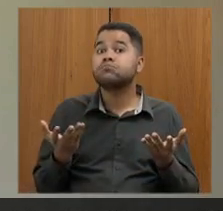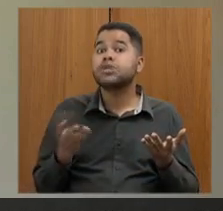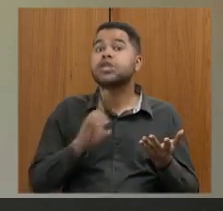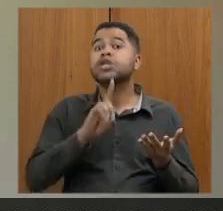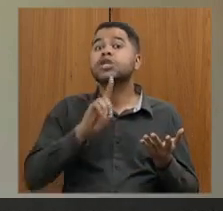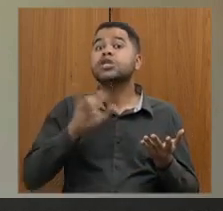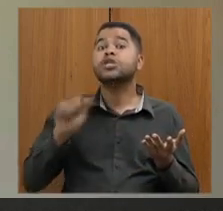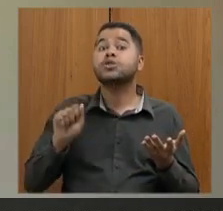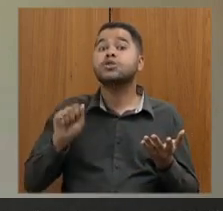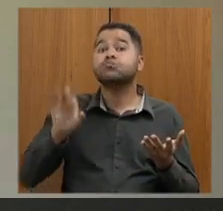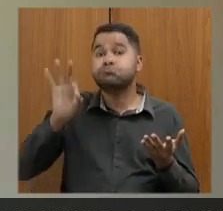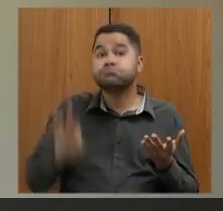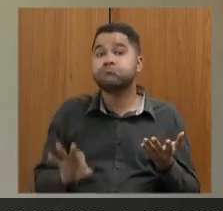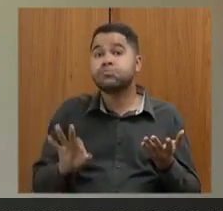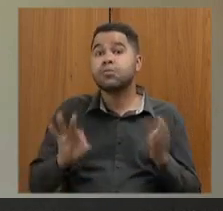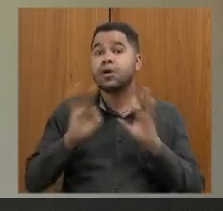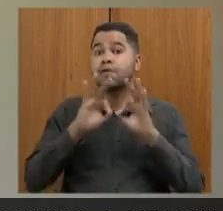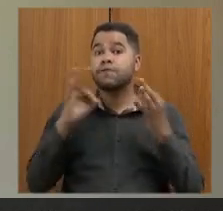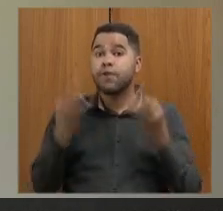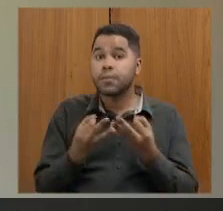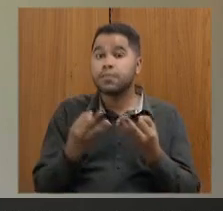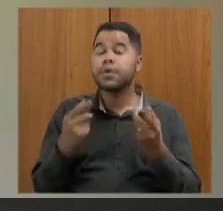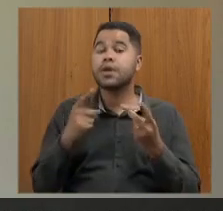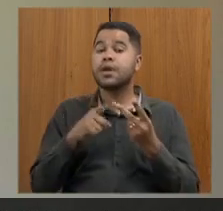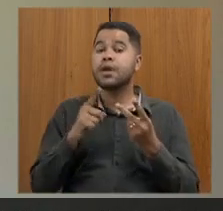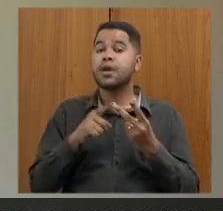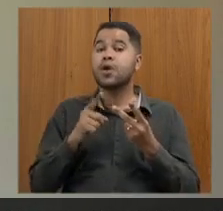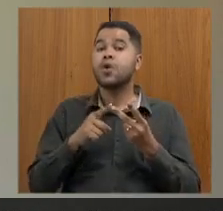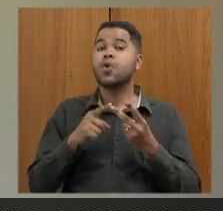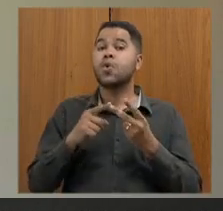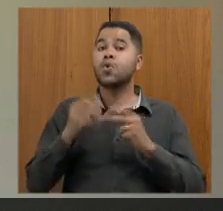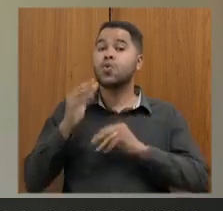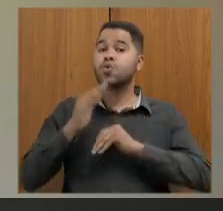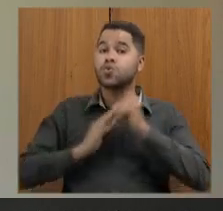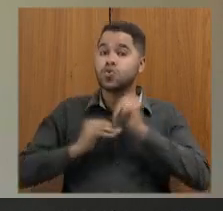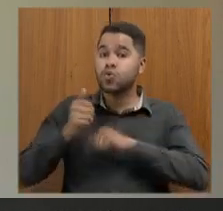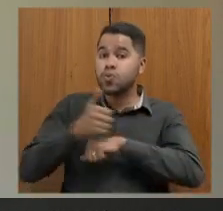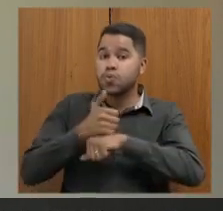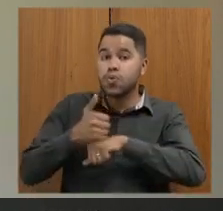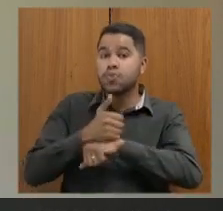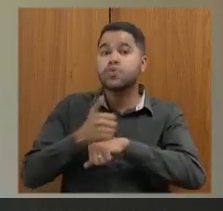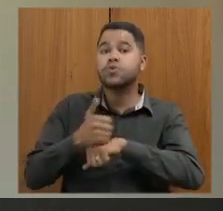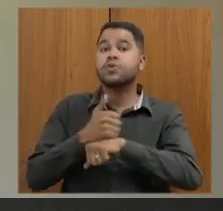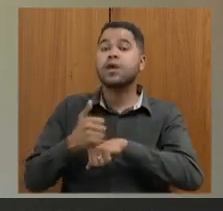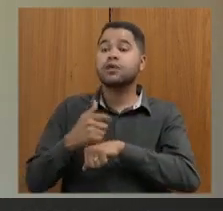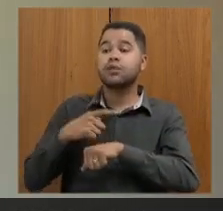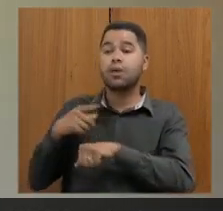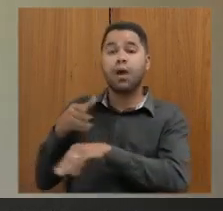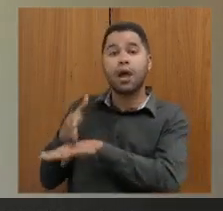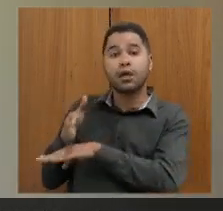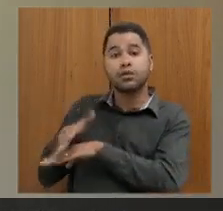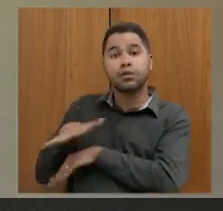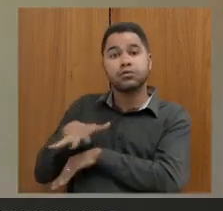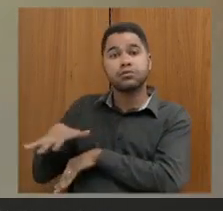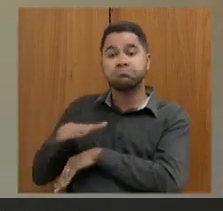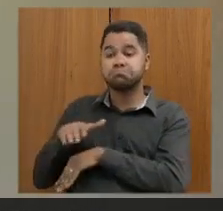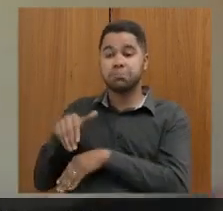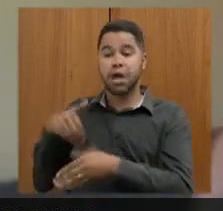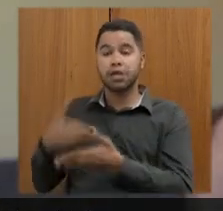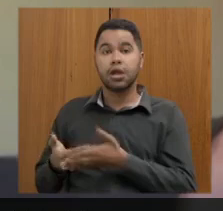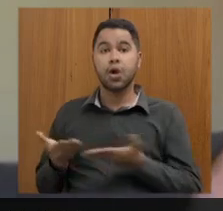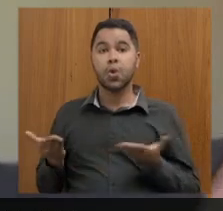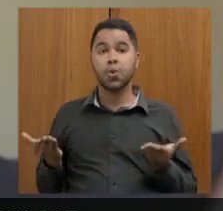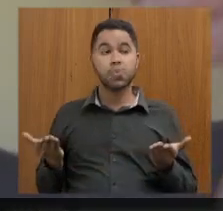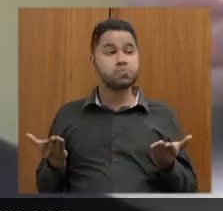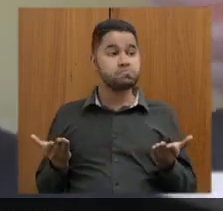as famílias e os profissionais da educação terão acesso a esses profissionais que até o momento